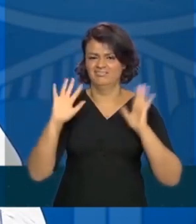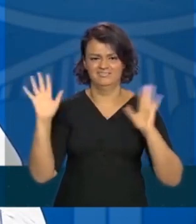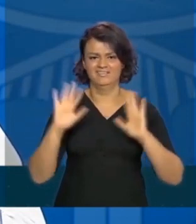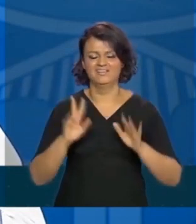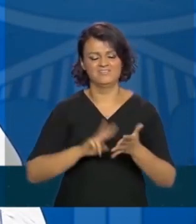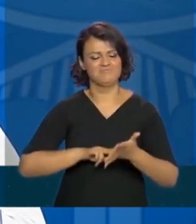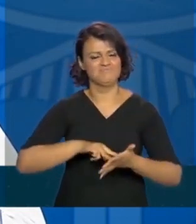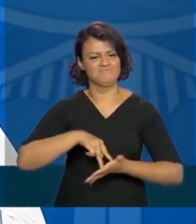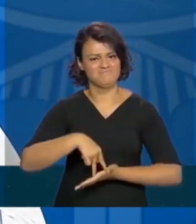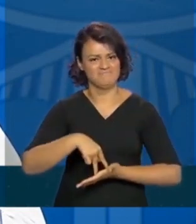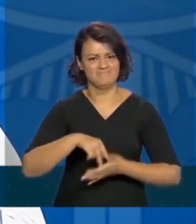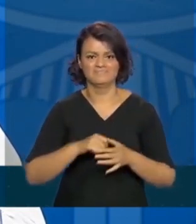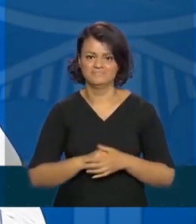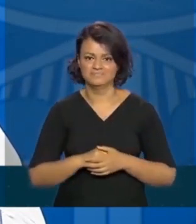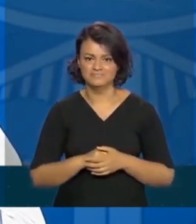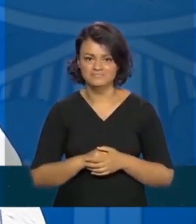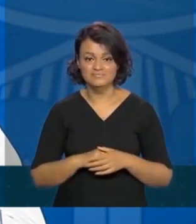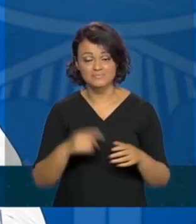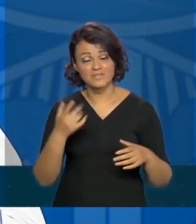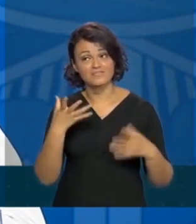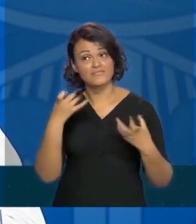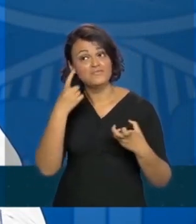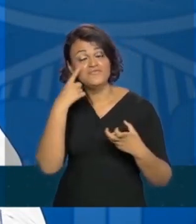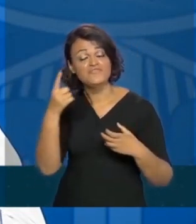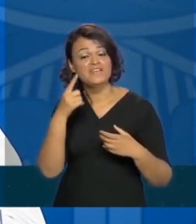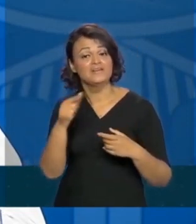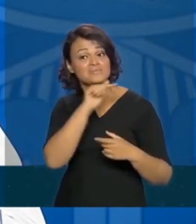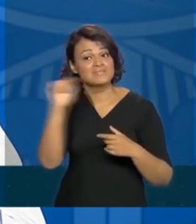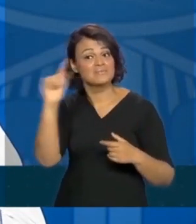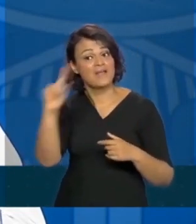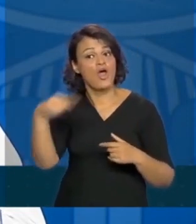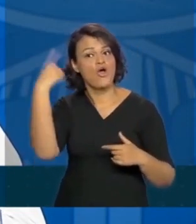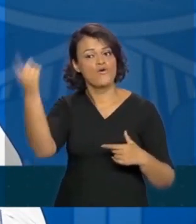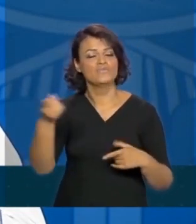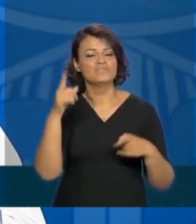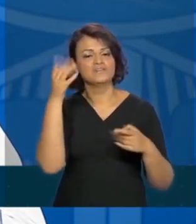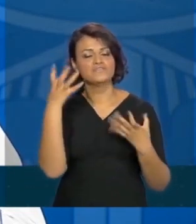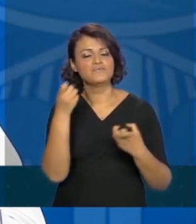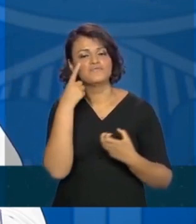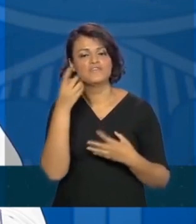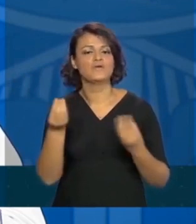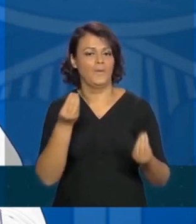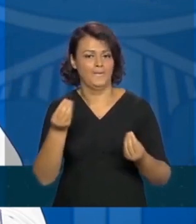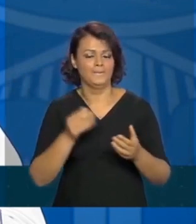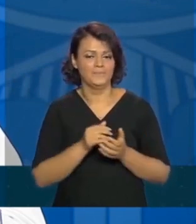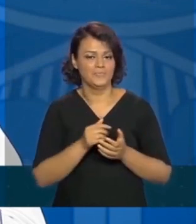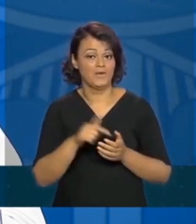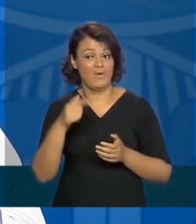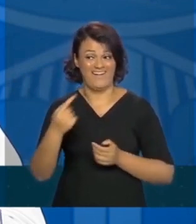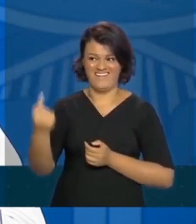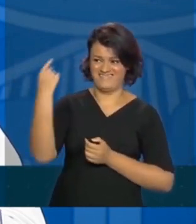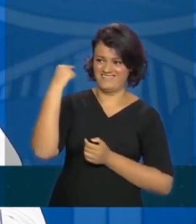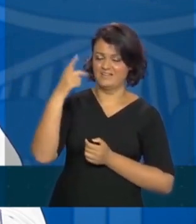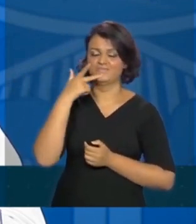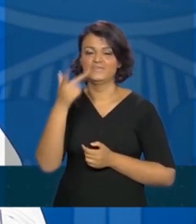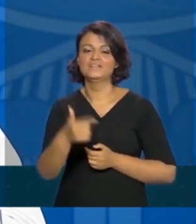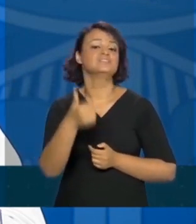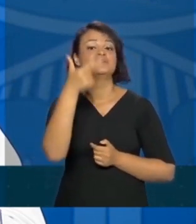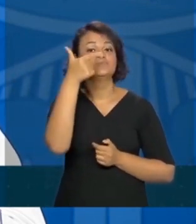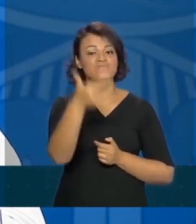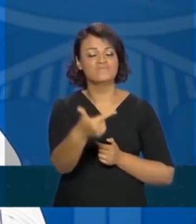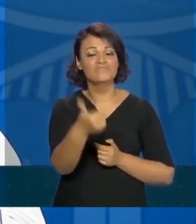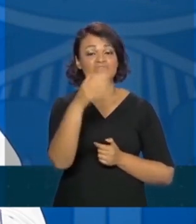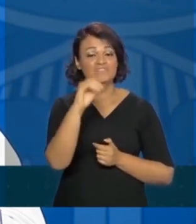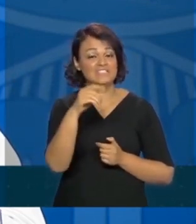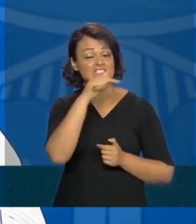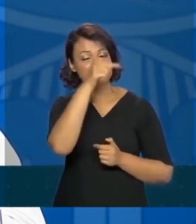Vamos ver como é que vamos atravessar a próxima semana. Lá atrás eu disse para vocês, teremos 20 semanas